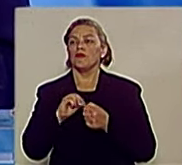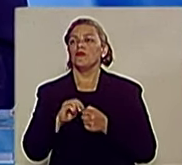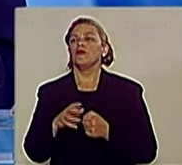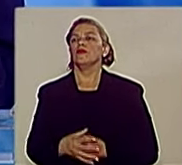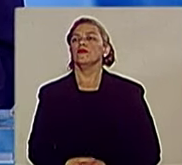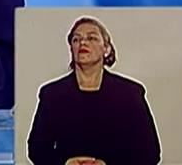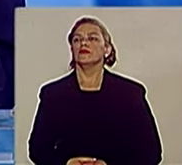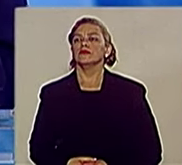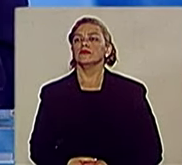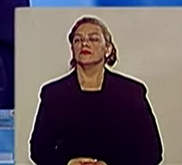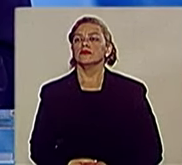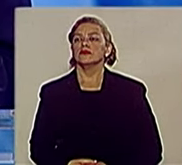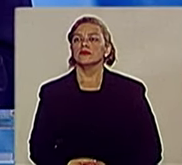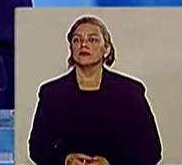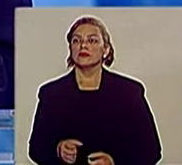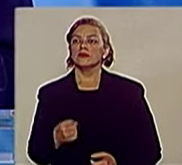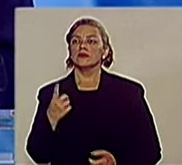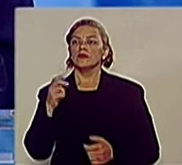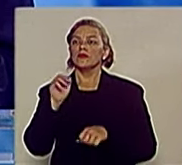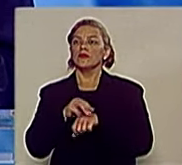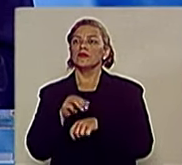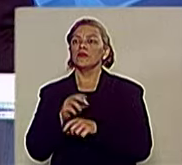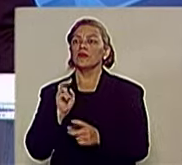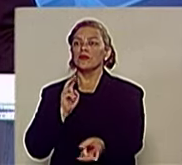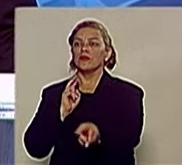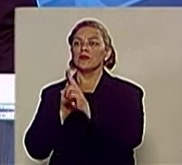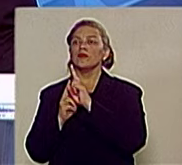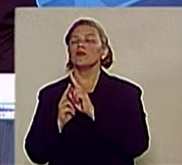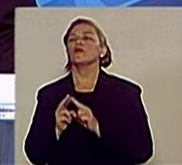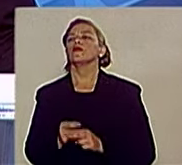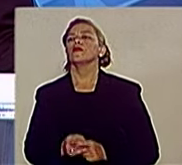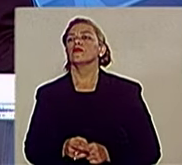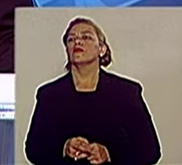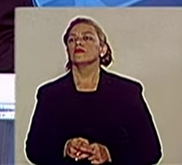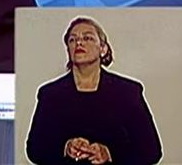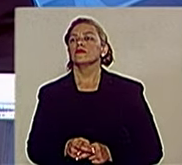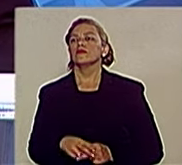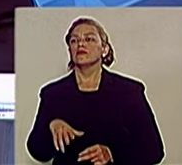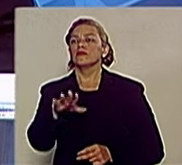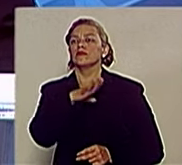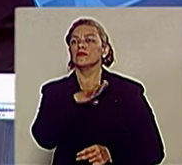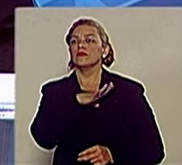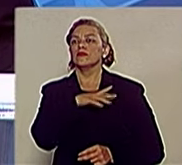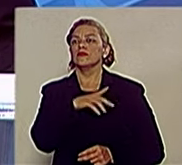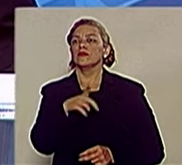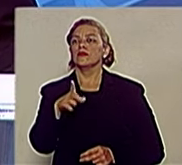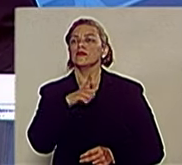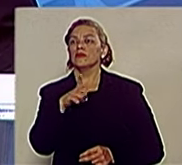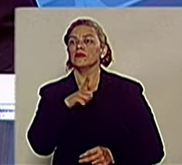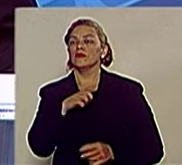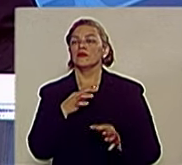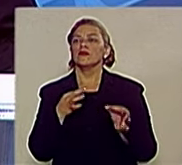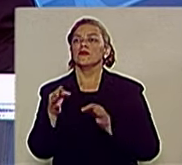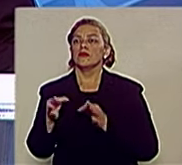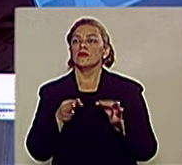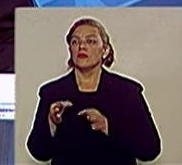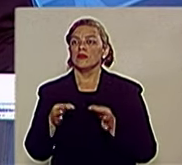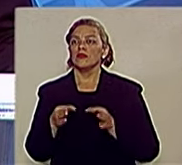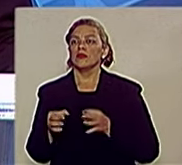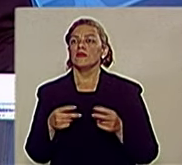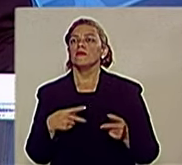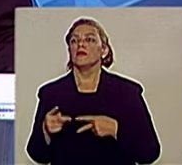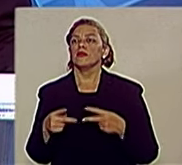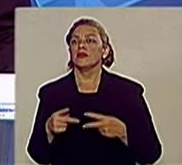Ok, um minuto para a réplica do candidato Felício Ramut. A cidade tem um plano macroviário e, de fato,